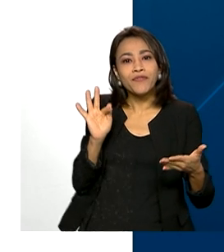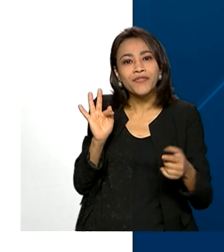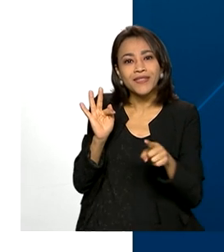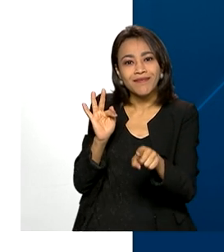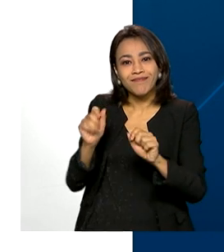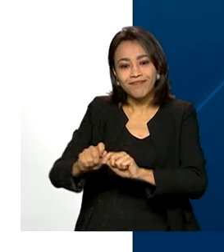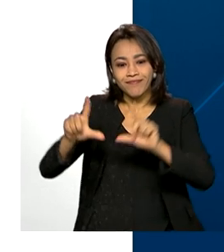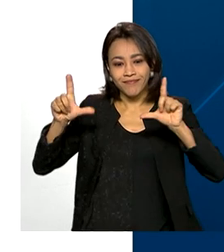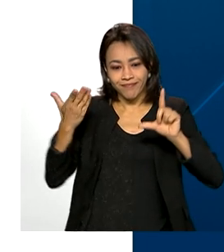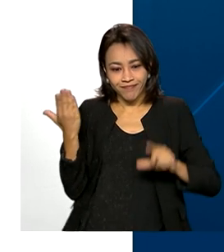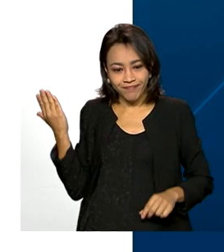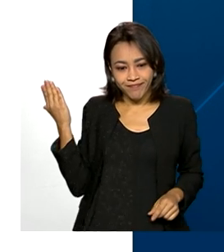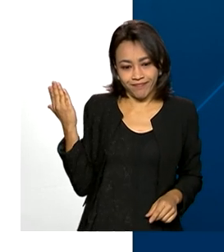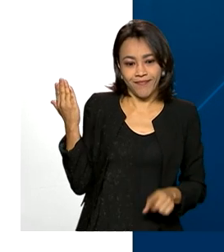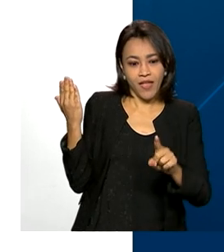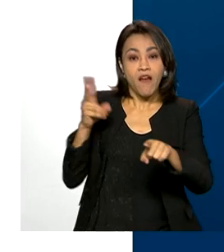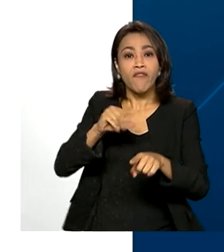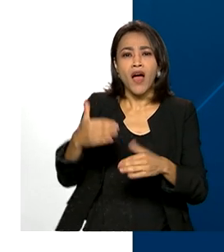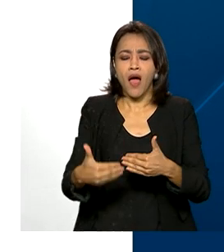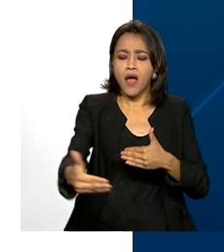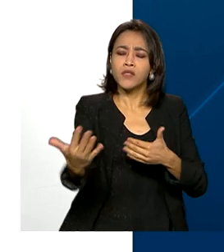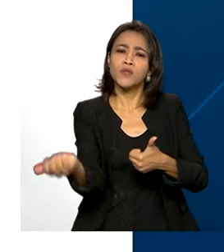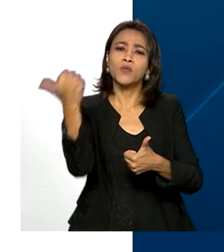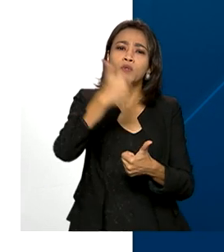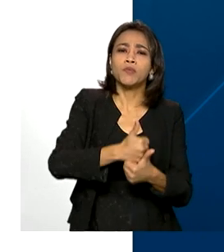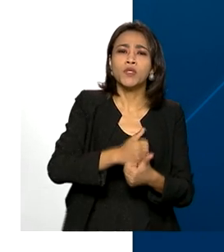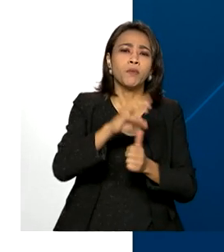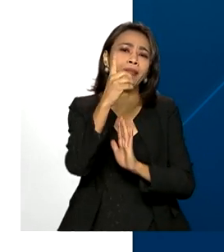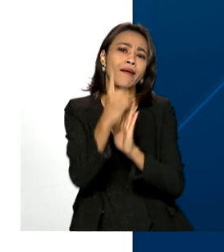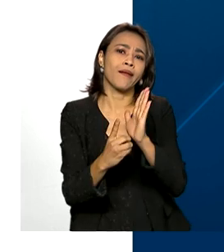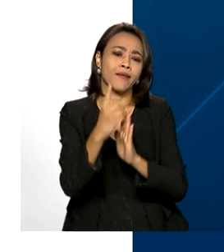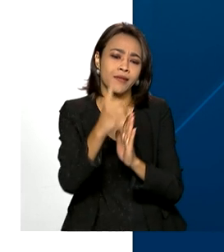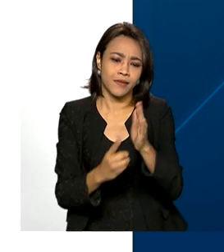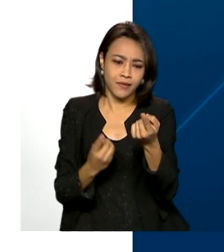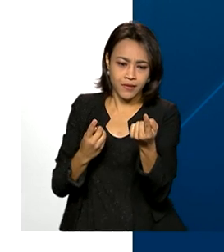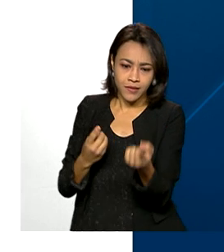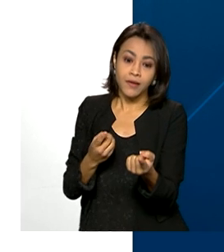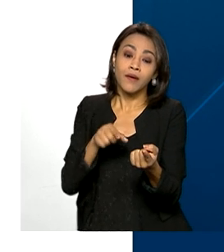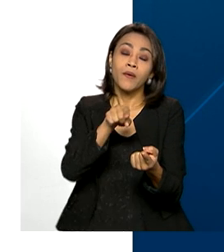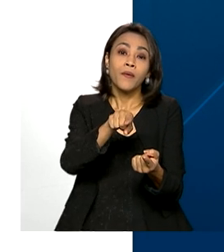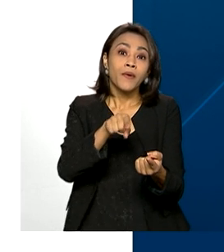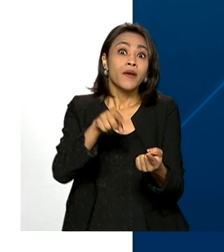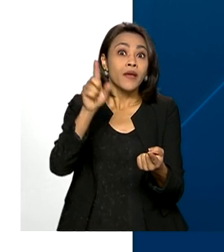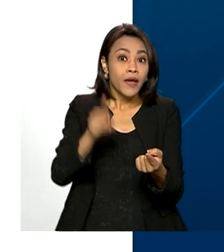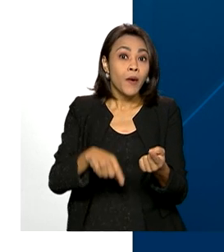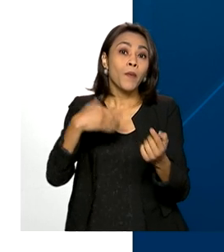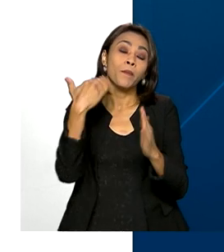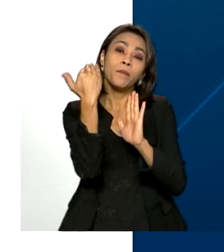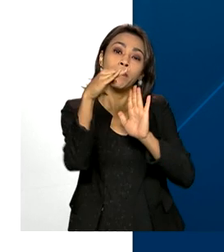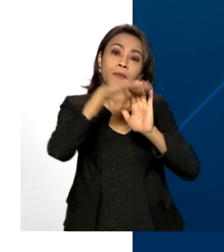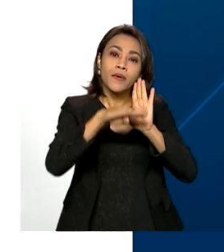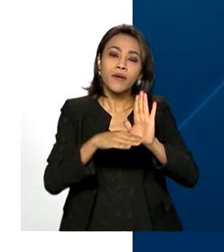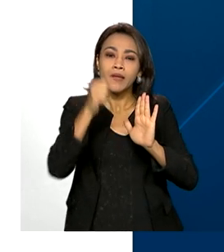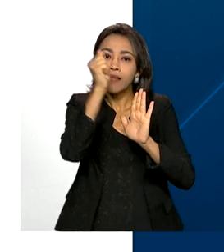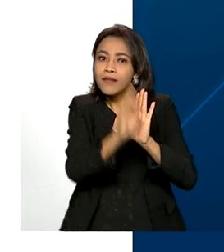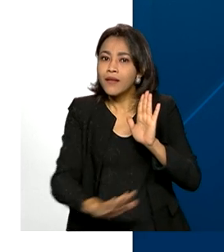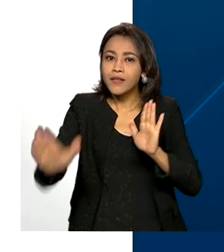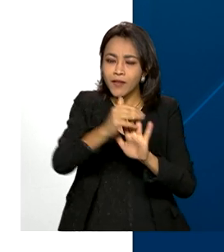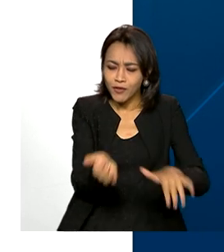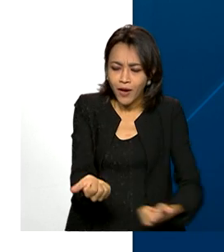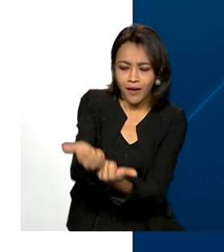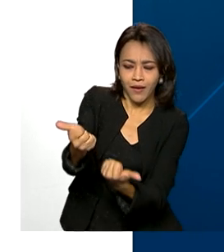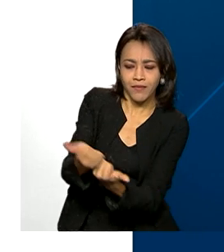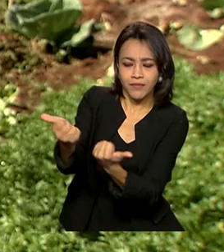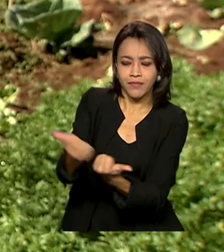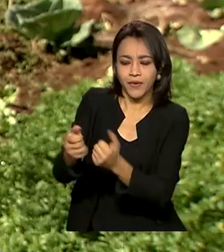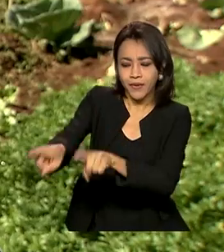o CAF, que vai substituir a declaração de aptidão ao Programa Nacional de Fortalecimento da Agricultura